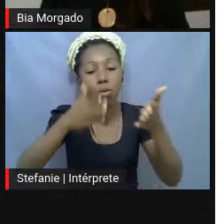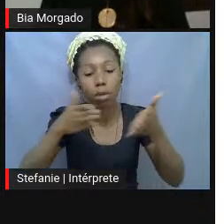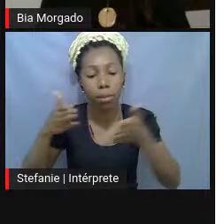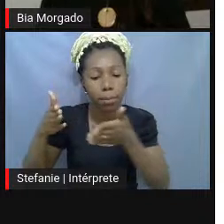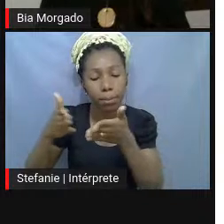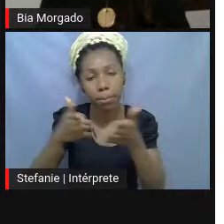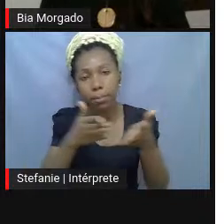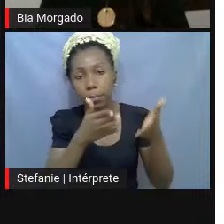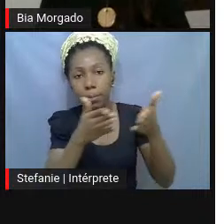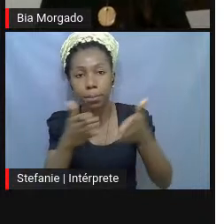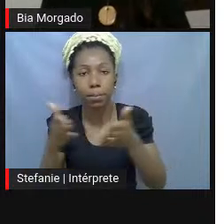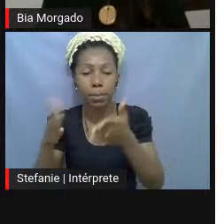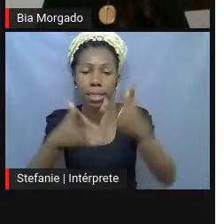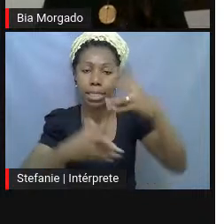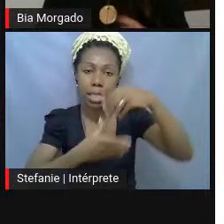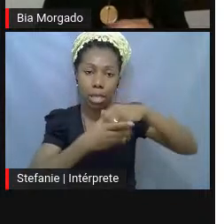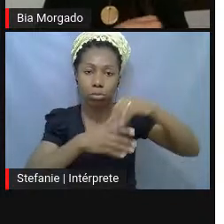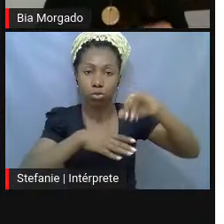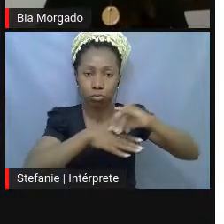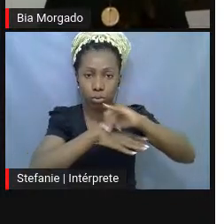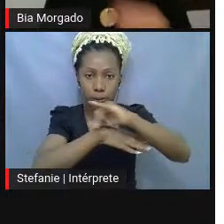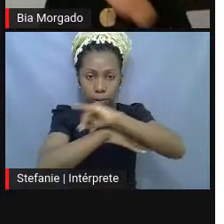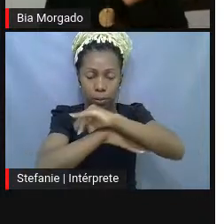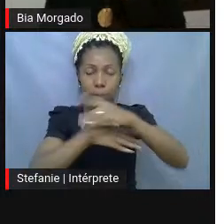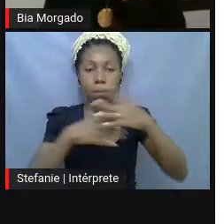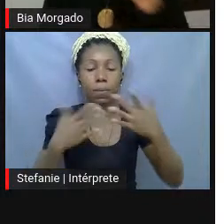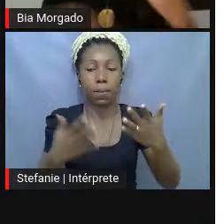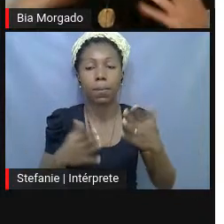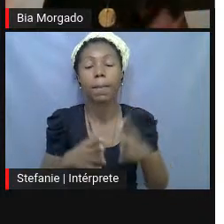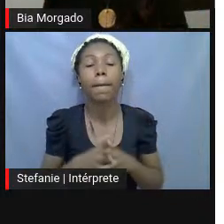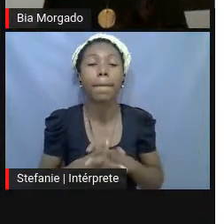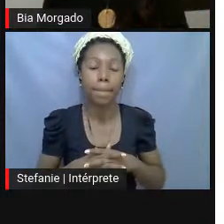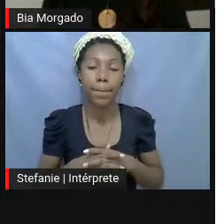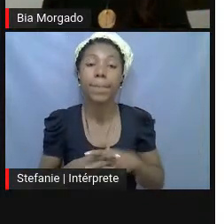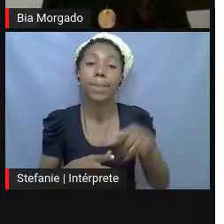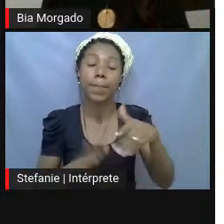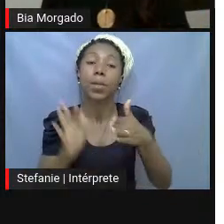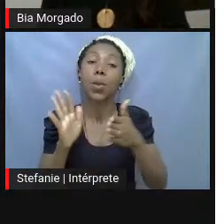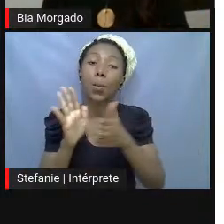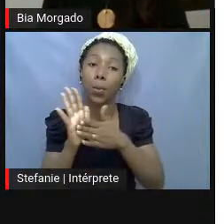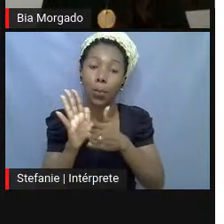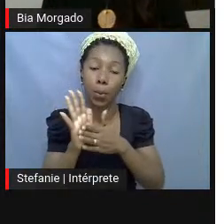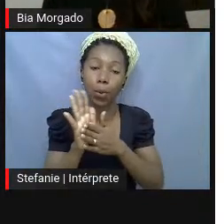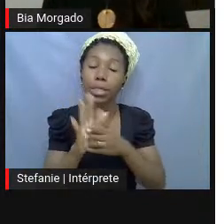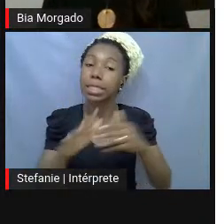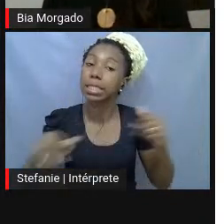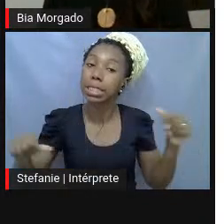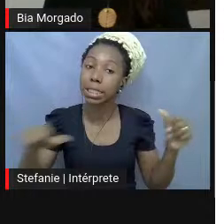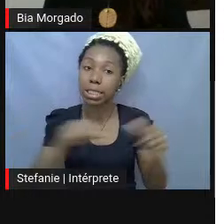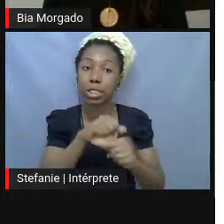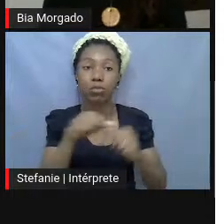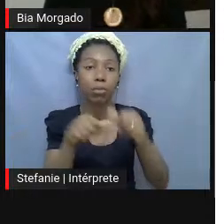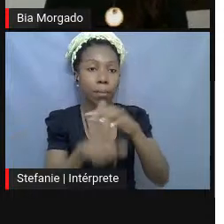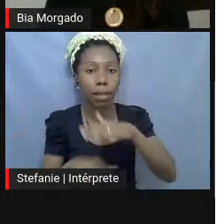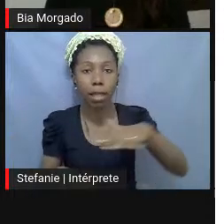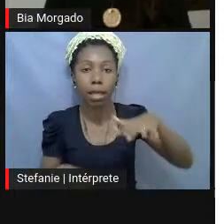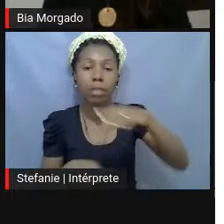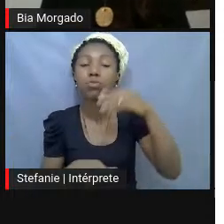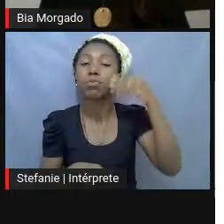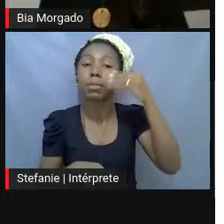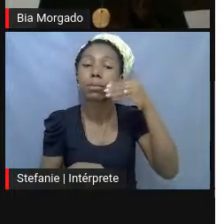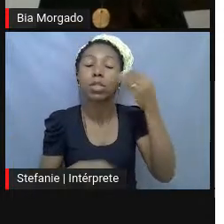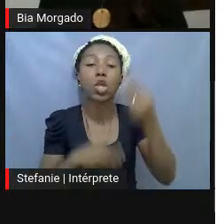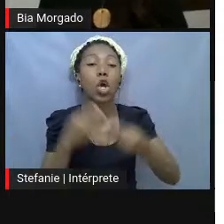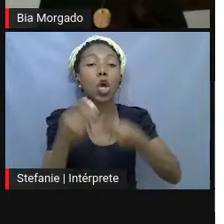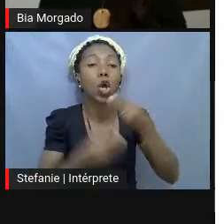caminhando dentro da galeria, né, de alguma forma, essa proposta dele de transformar isso num campus experimental, como é que uma exposição